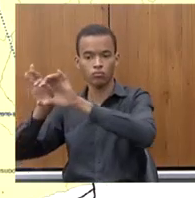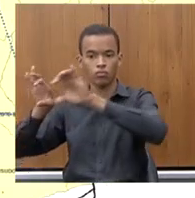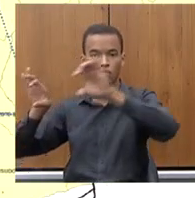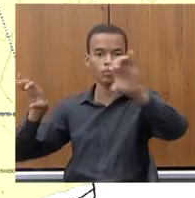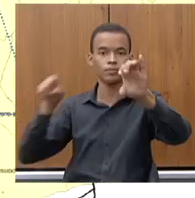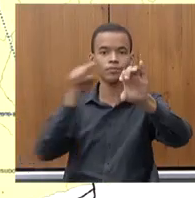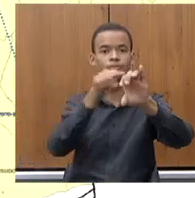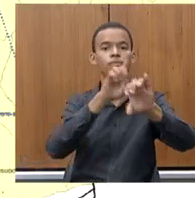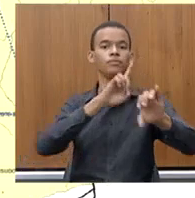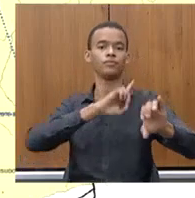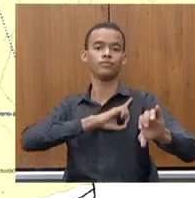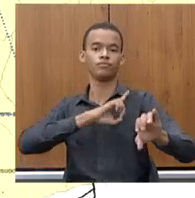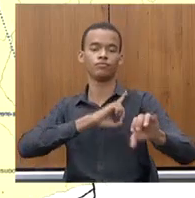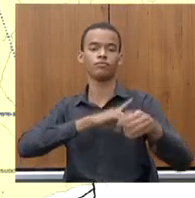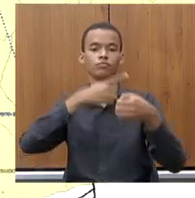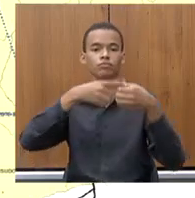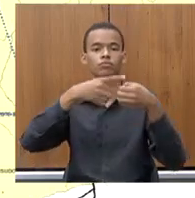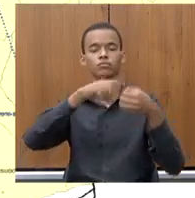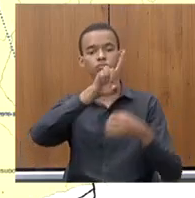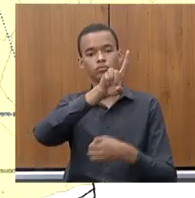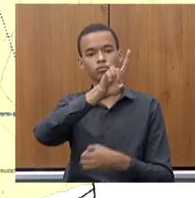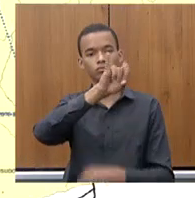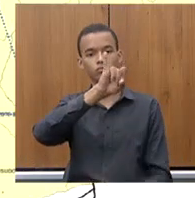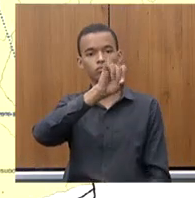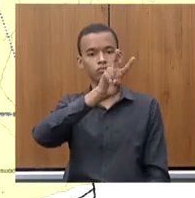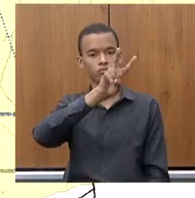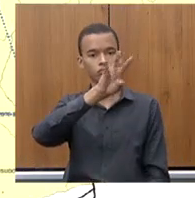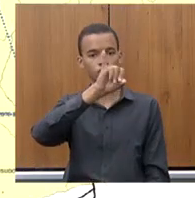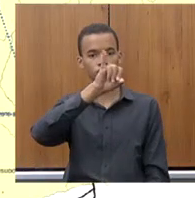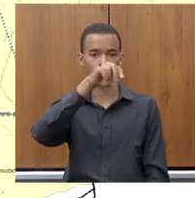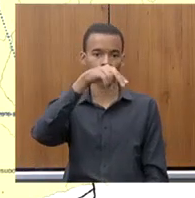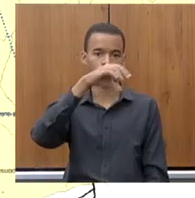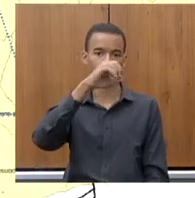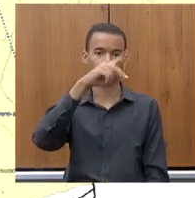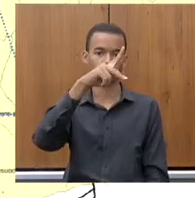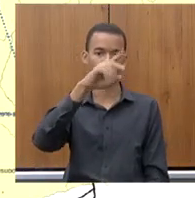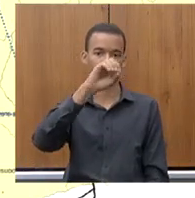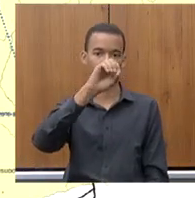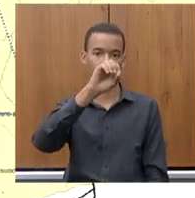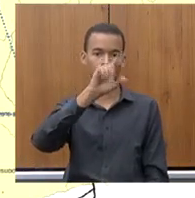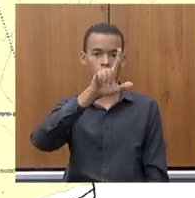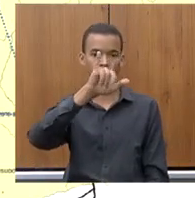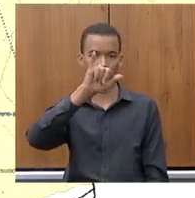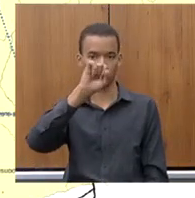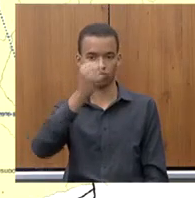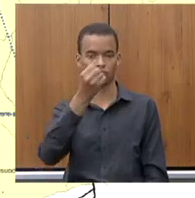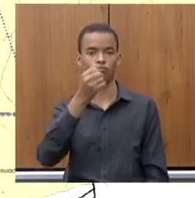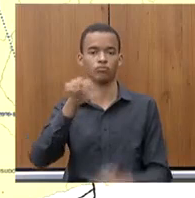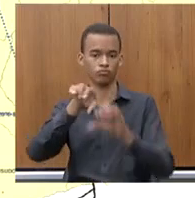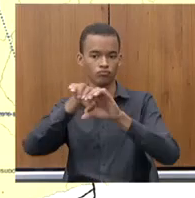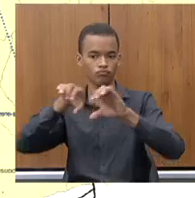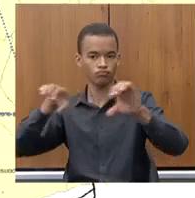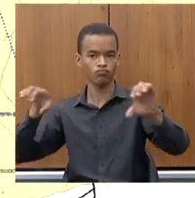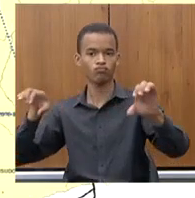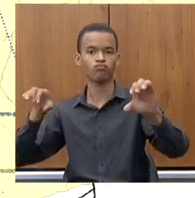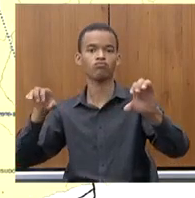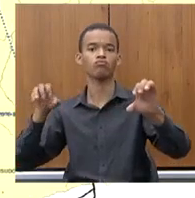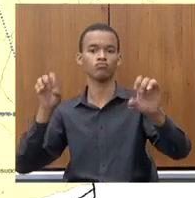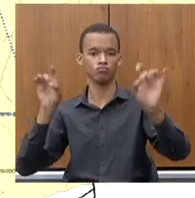uma grande entrega é uma grande entrega serão 300 quilômetros de gasoduto considerando